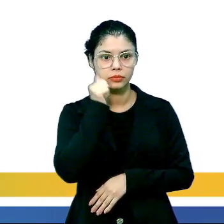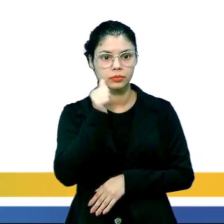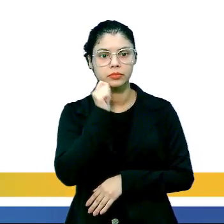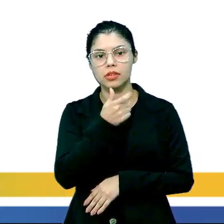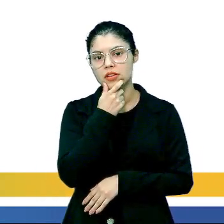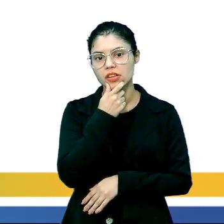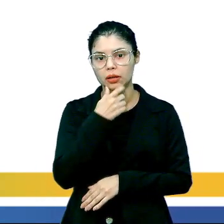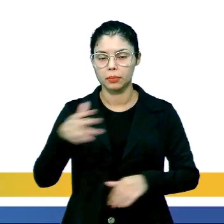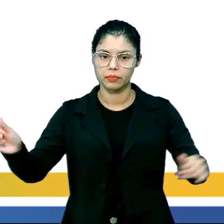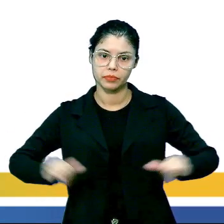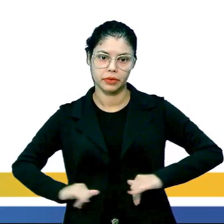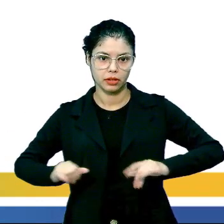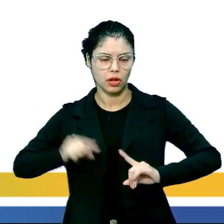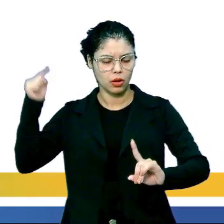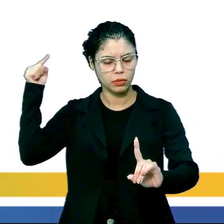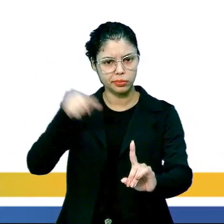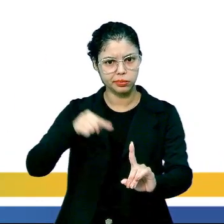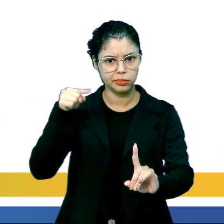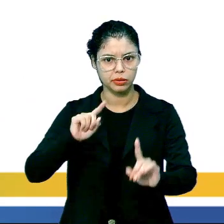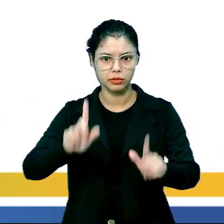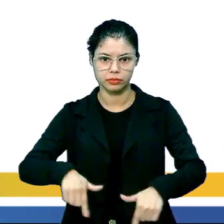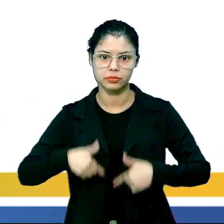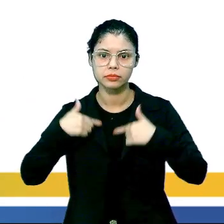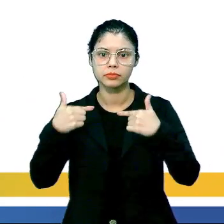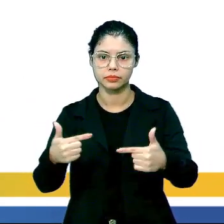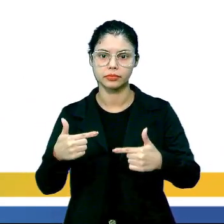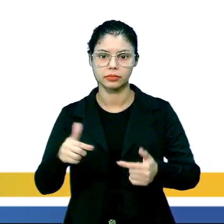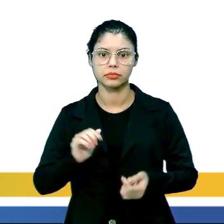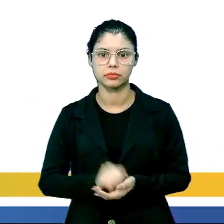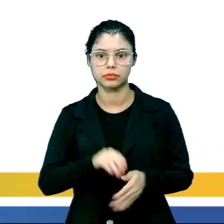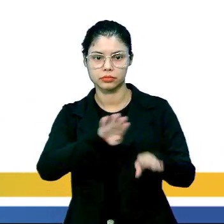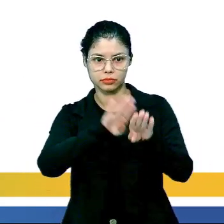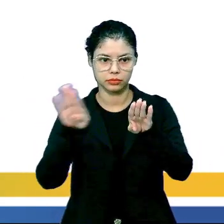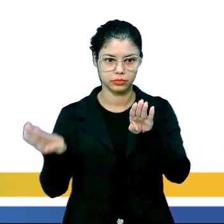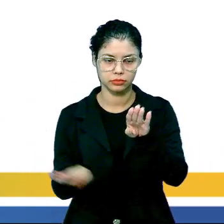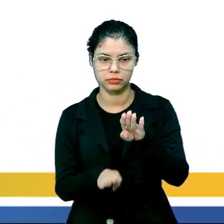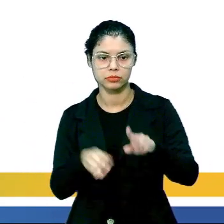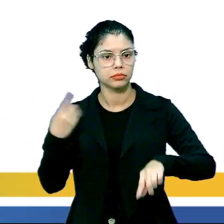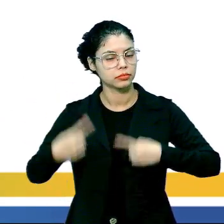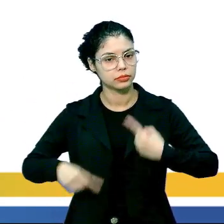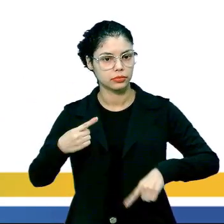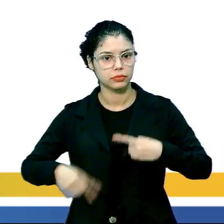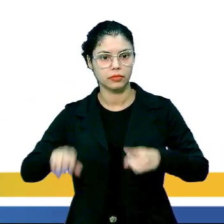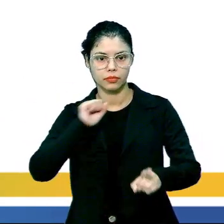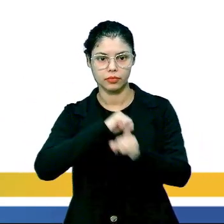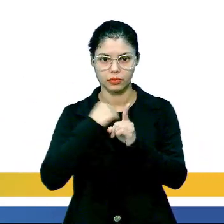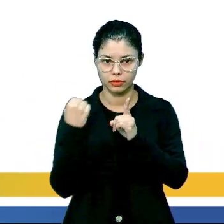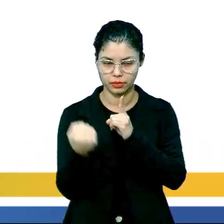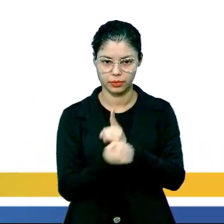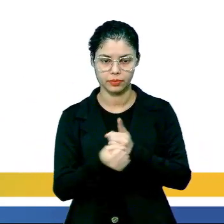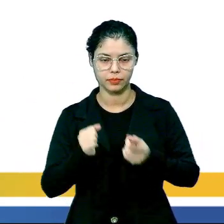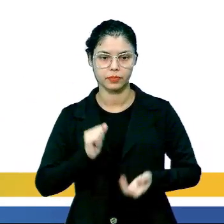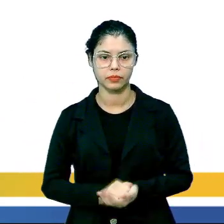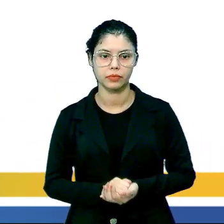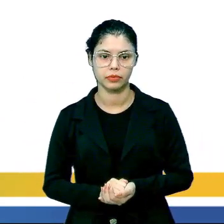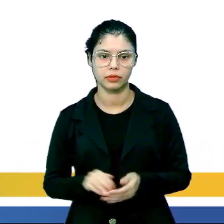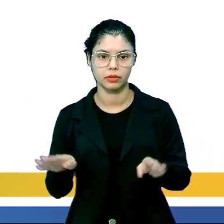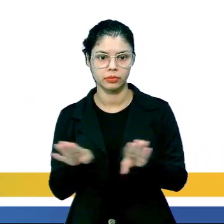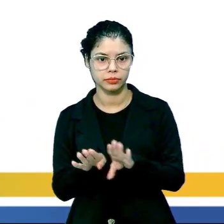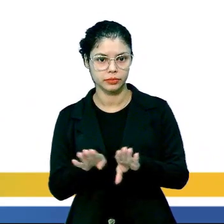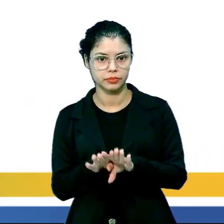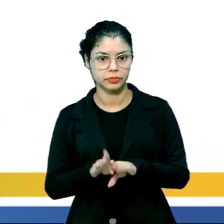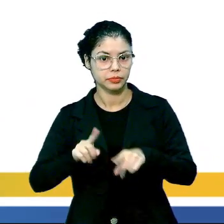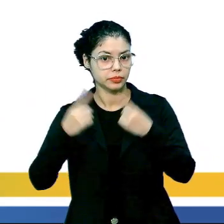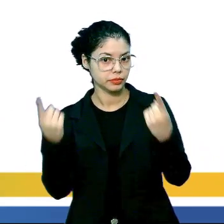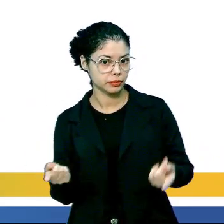mulheres inglesas que sofreram humilhações e lutaram contra a desigualdade política e social.